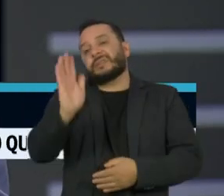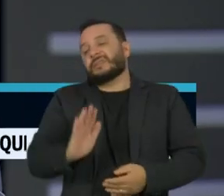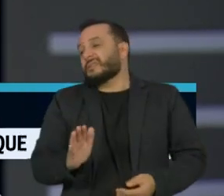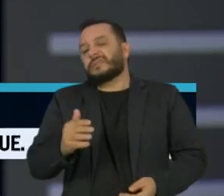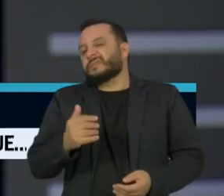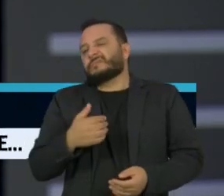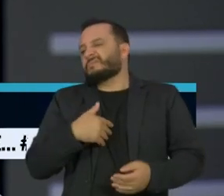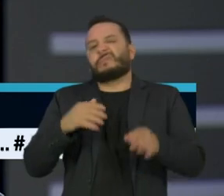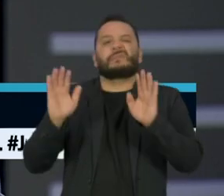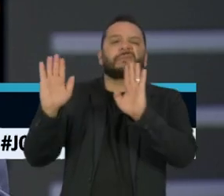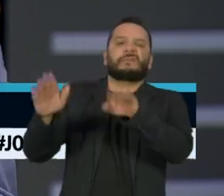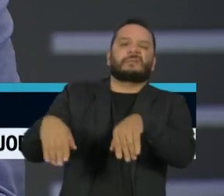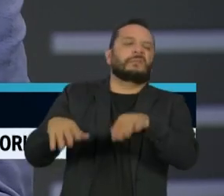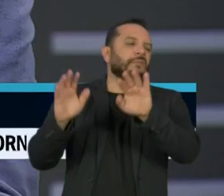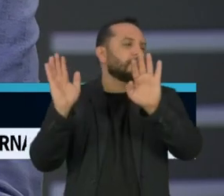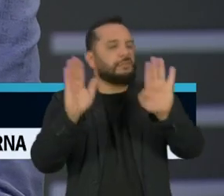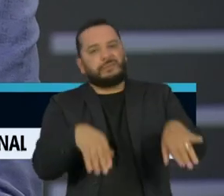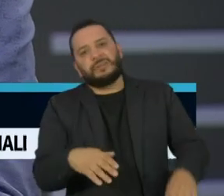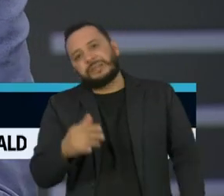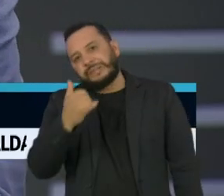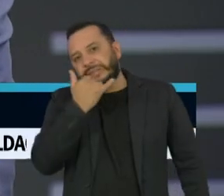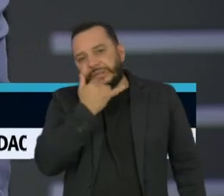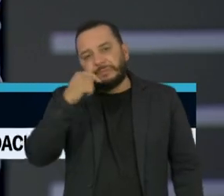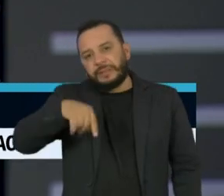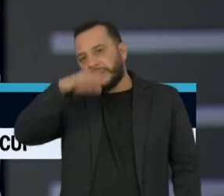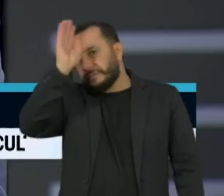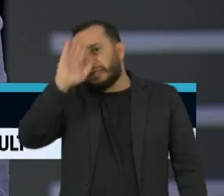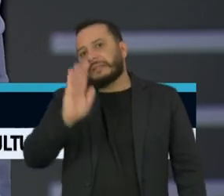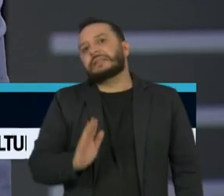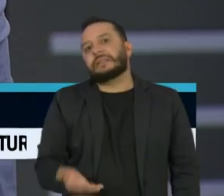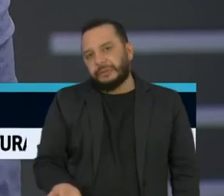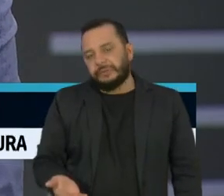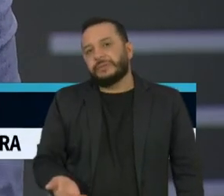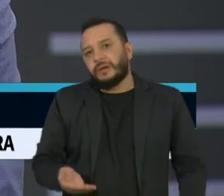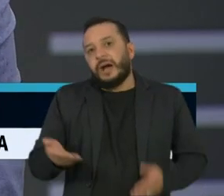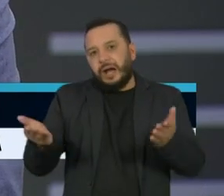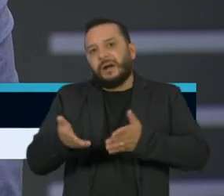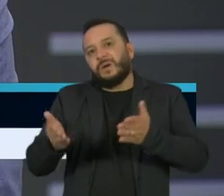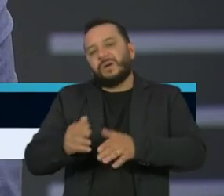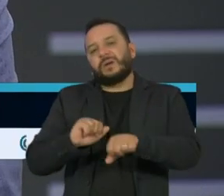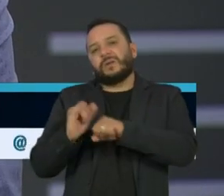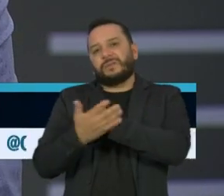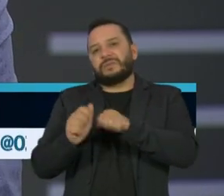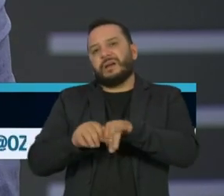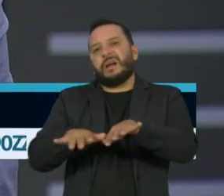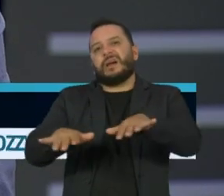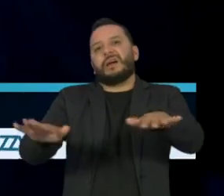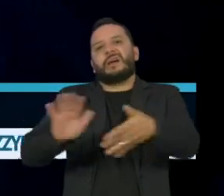case, nós não queríamos isso, mas virou o principal case dessa tragédia do coronavírus.